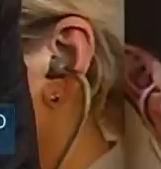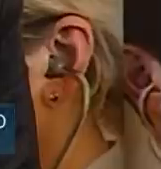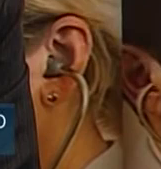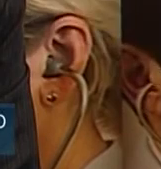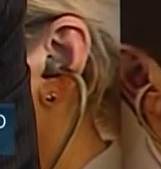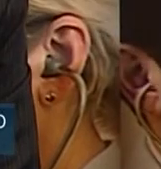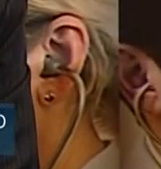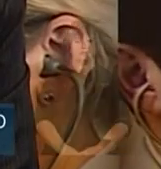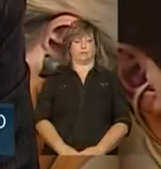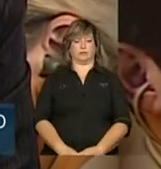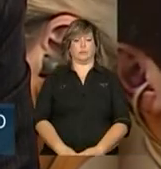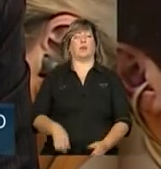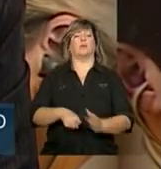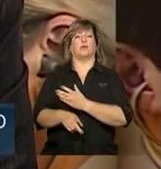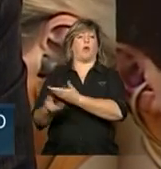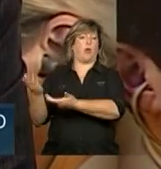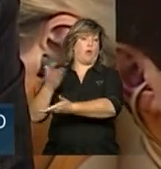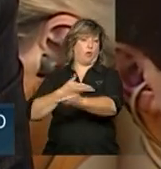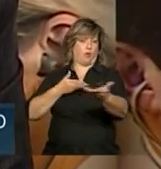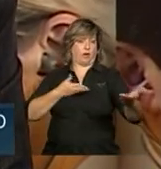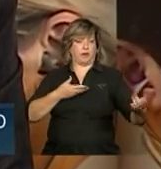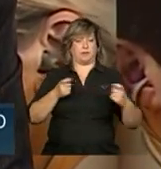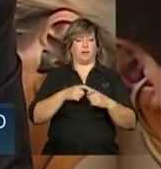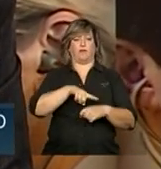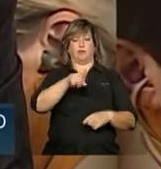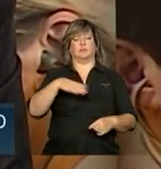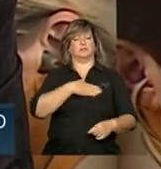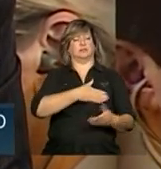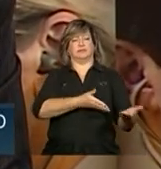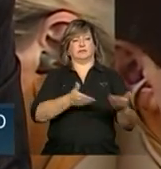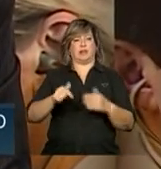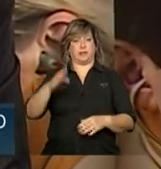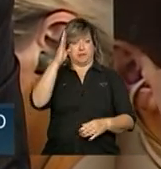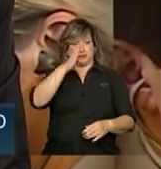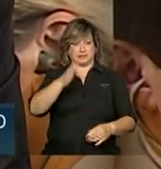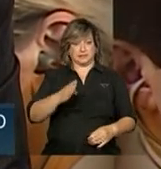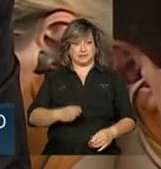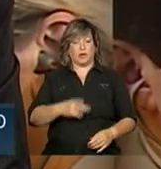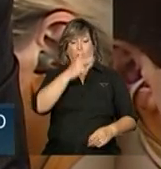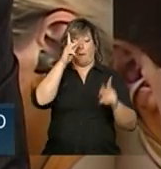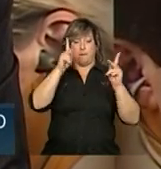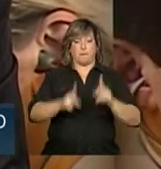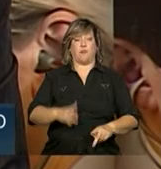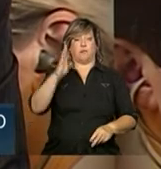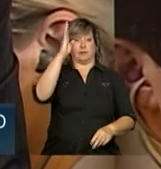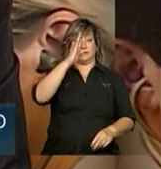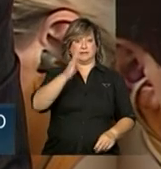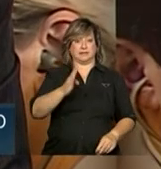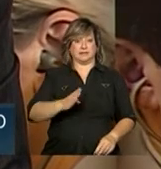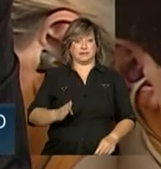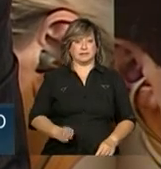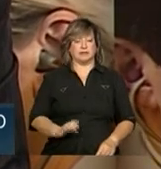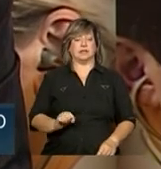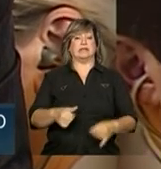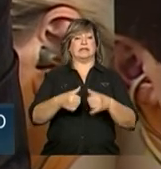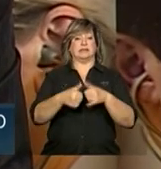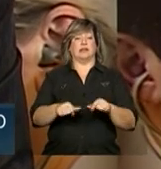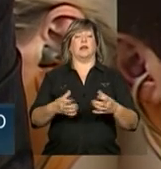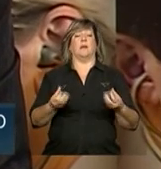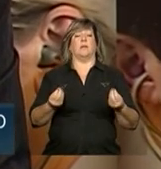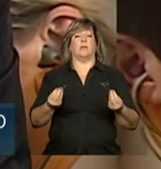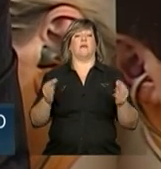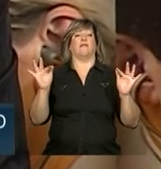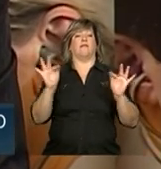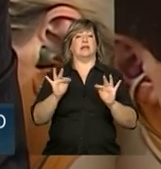Colegas velhos, só repetir que vocês são muito bem-vindos ao Brasil, o povo brasileiro está muito